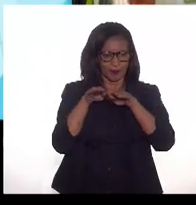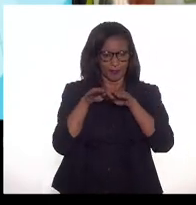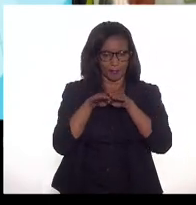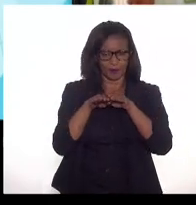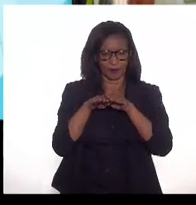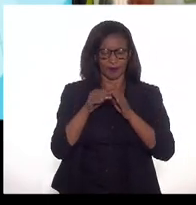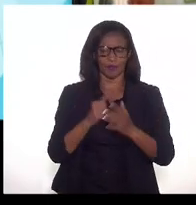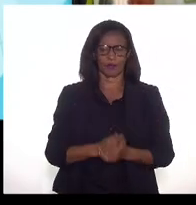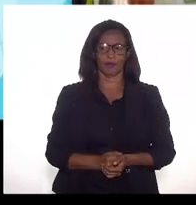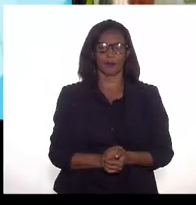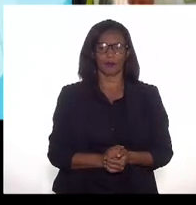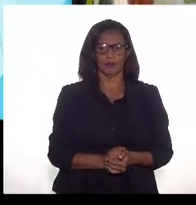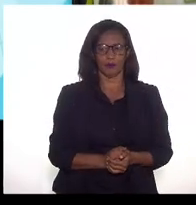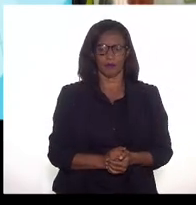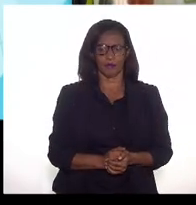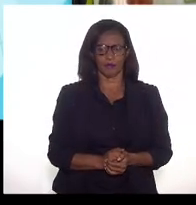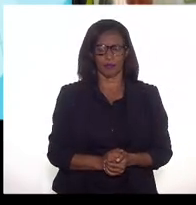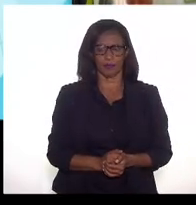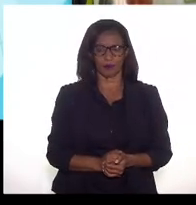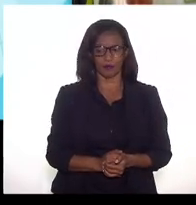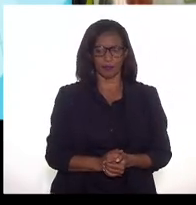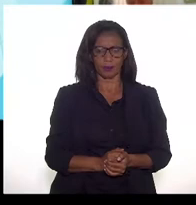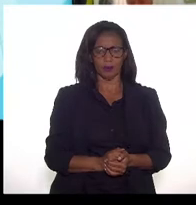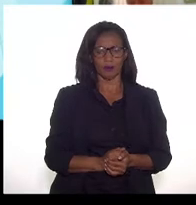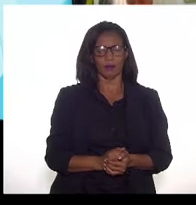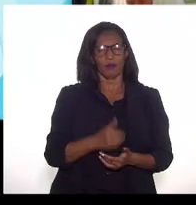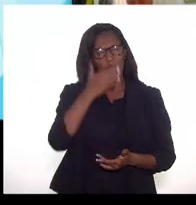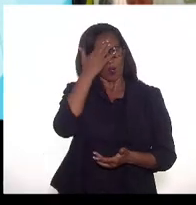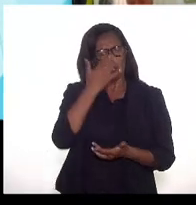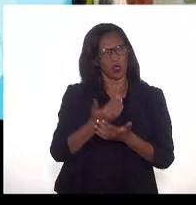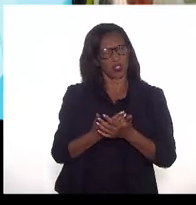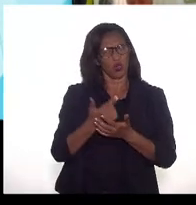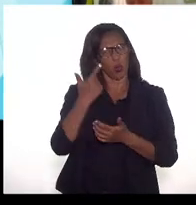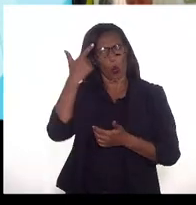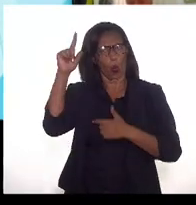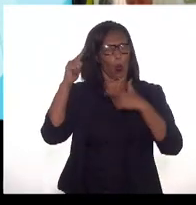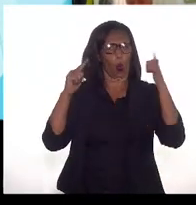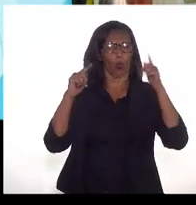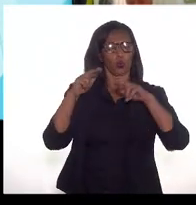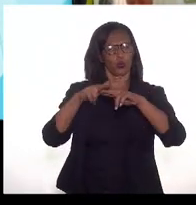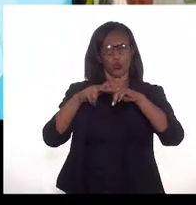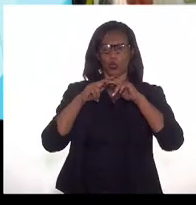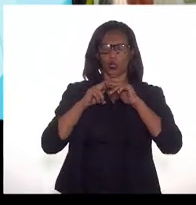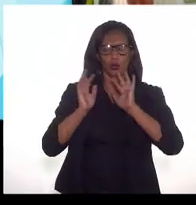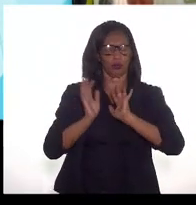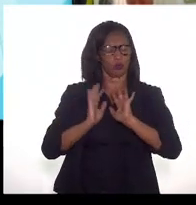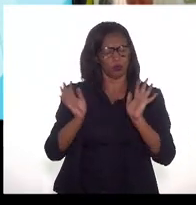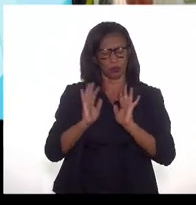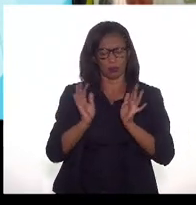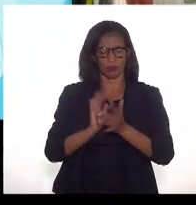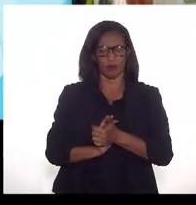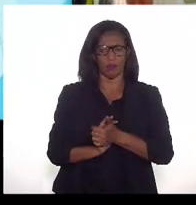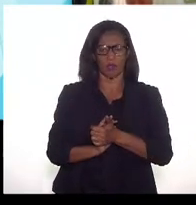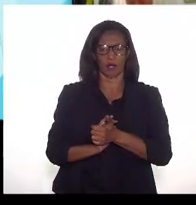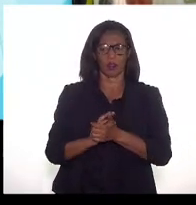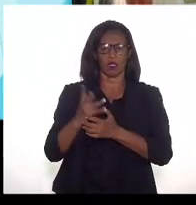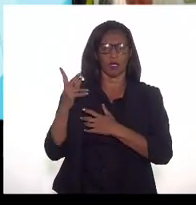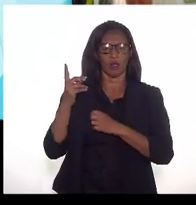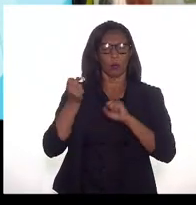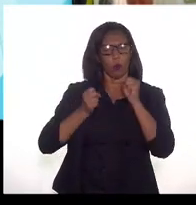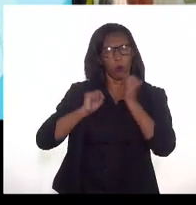Eu creio que não foi por outro motivo que a indústria